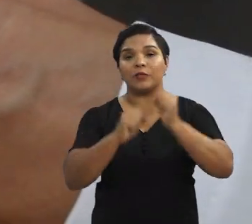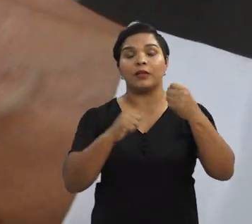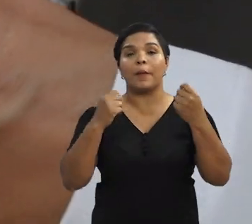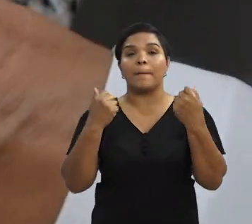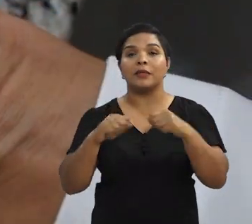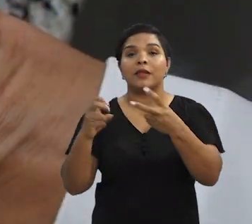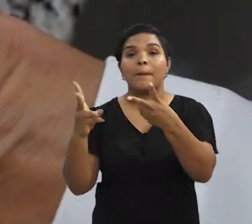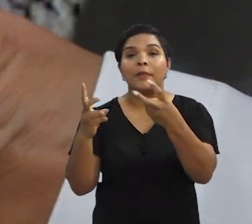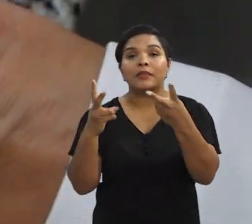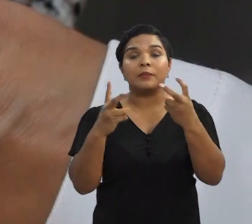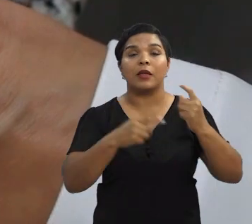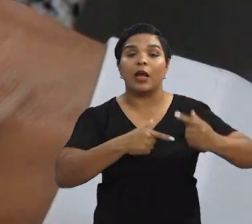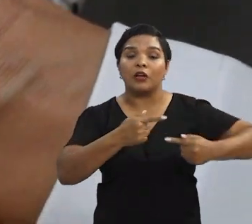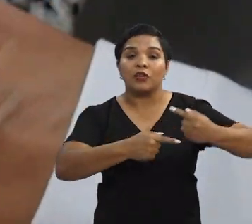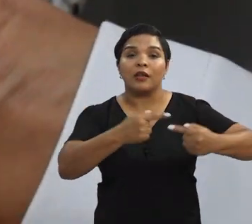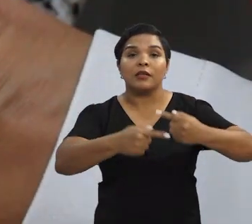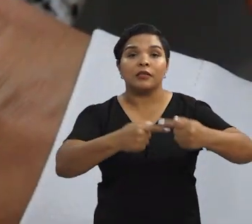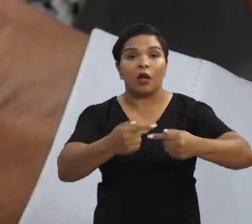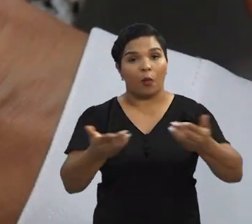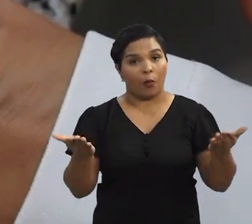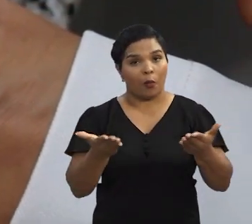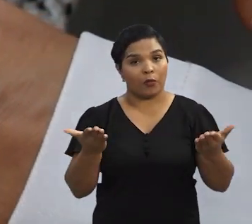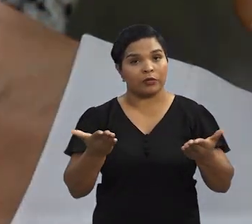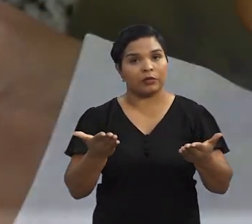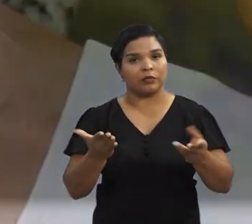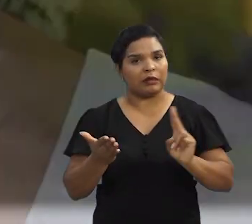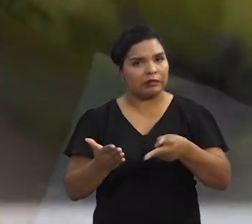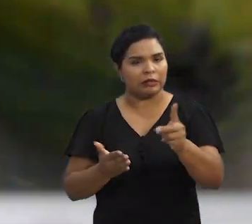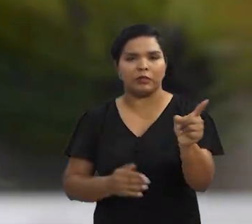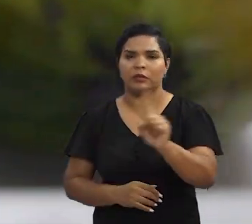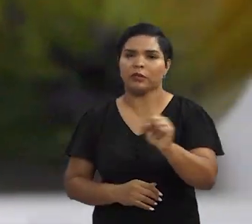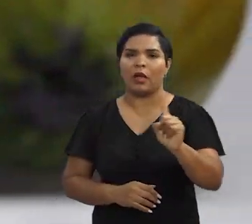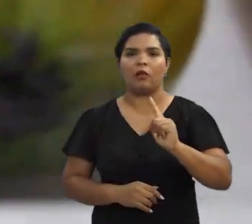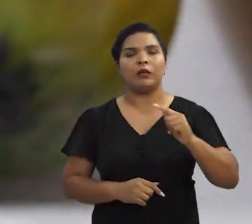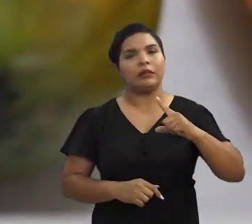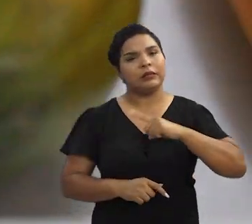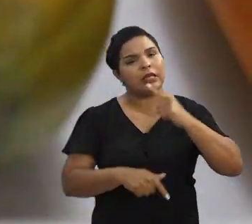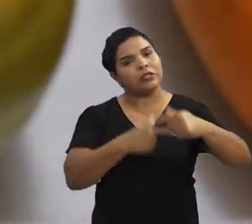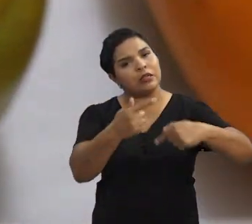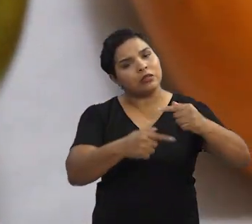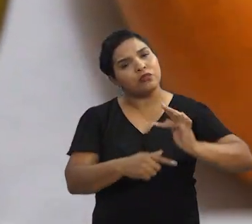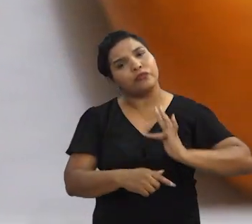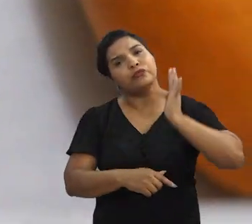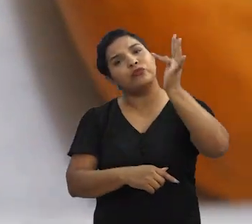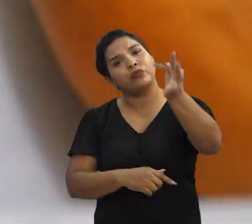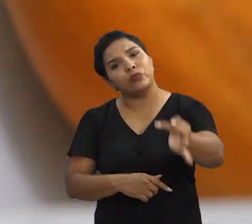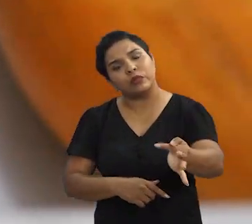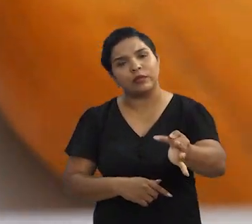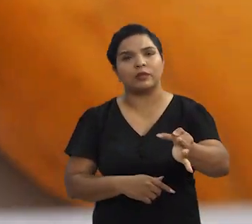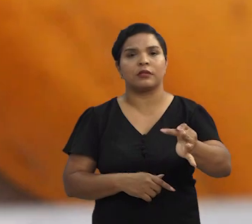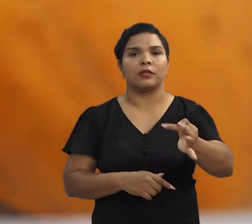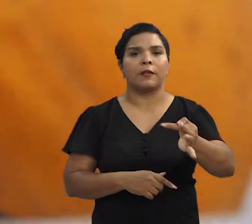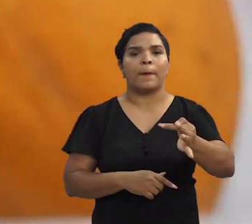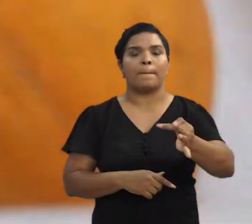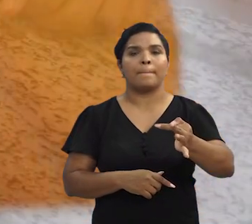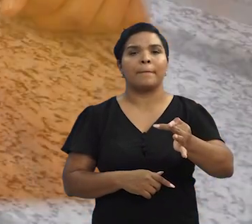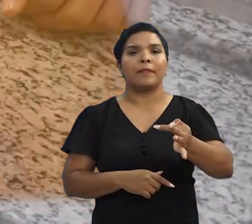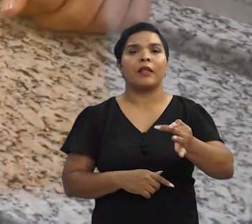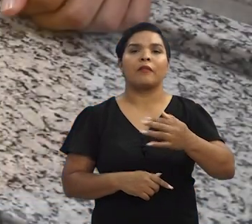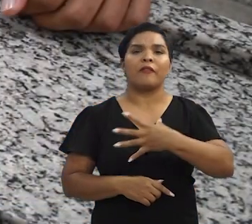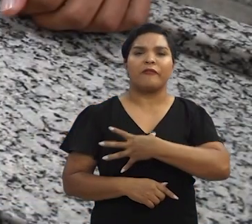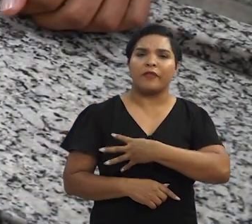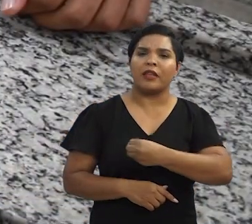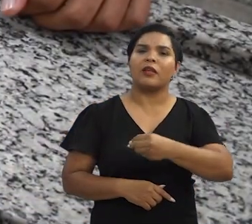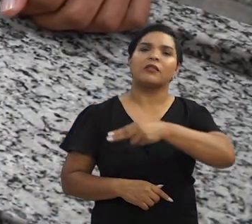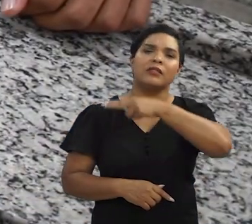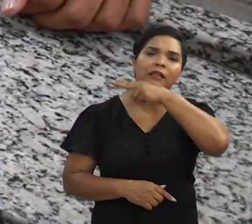a indústria precisa perceber que a gente, essa geração, né? Que a gente está aqui, não vai durar. A gente tem muitas gerações que vão vir por aí. Nós, né? Nós vamos ficar